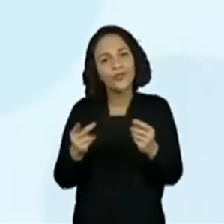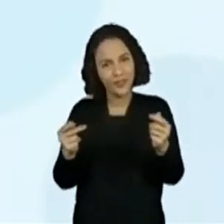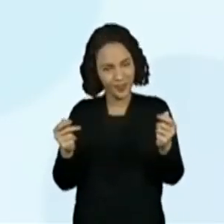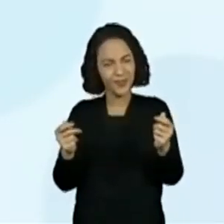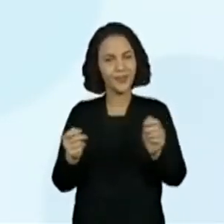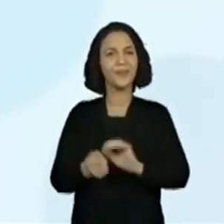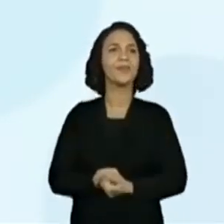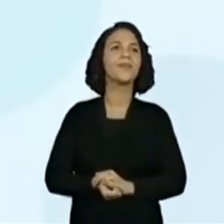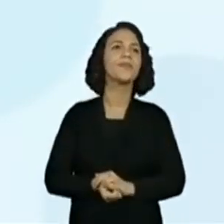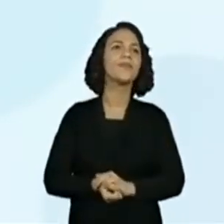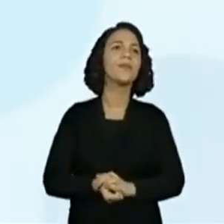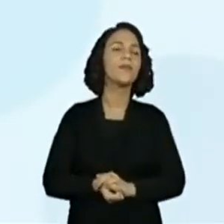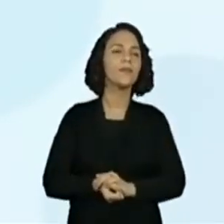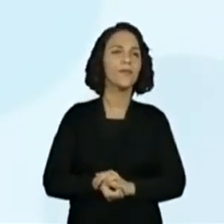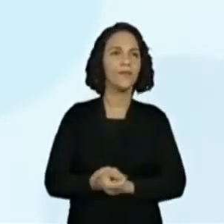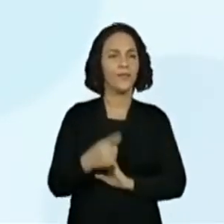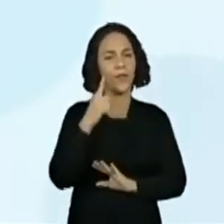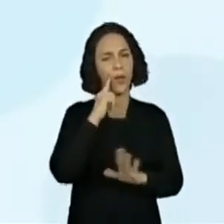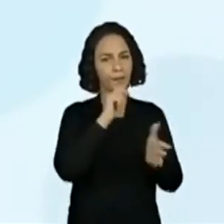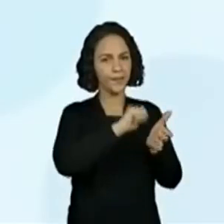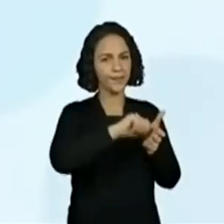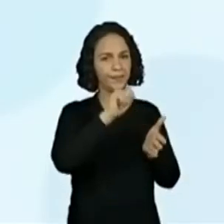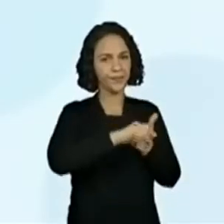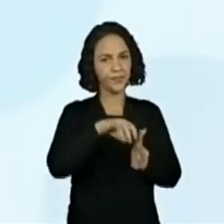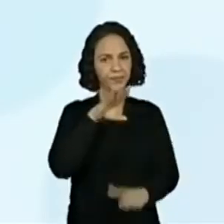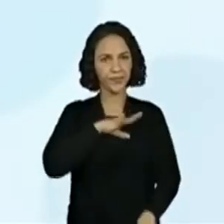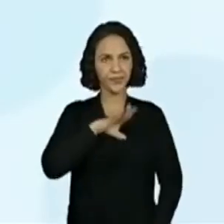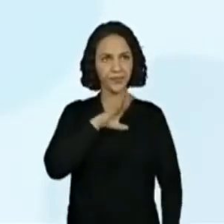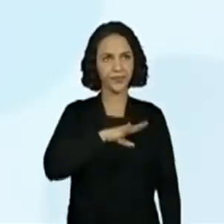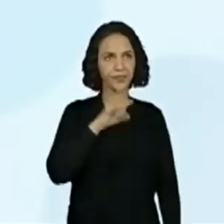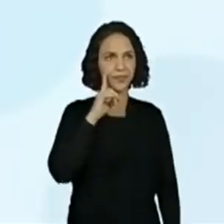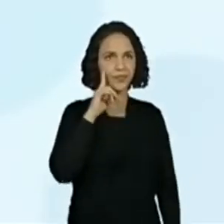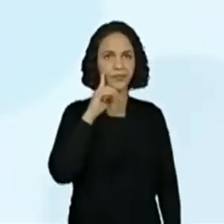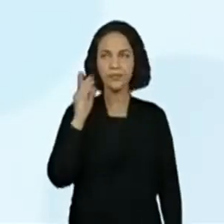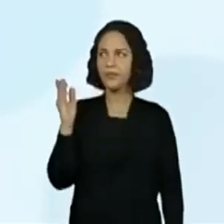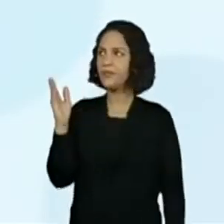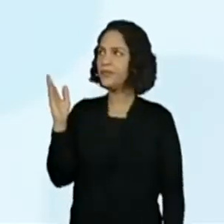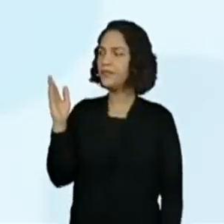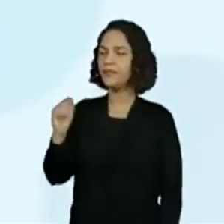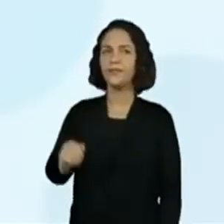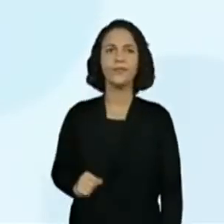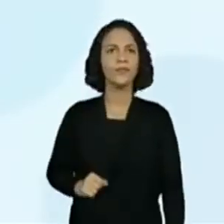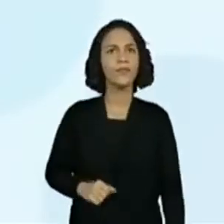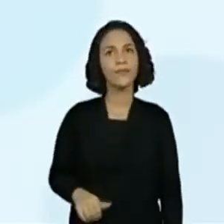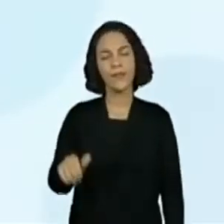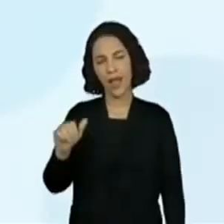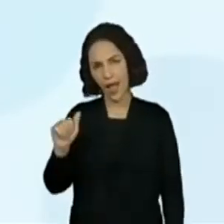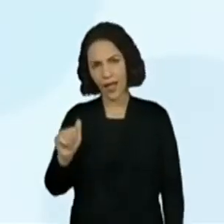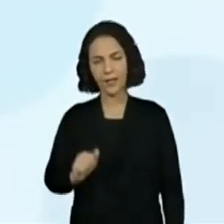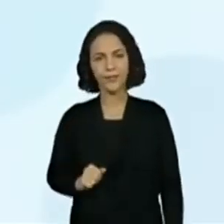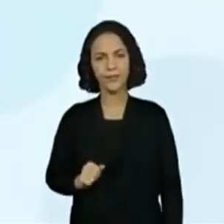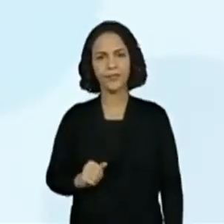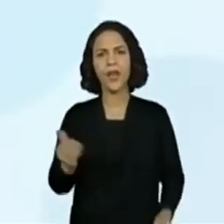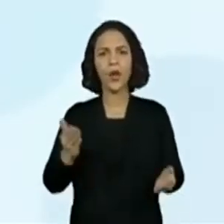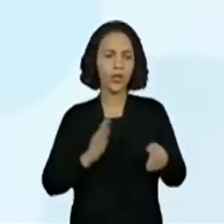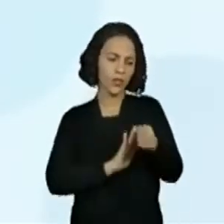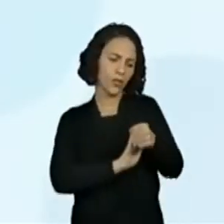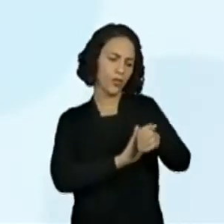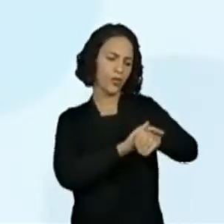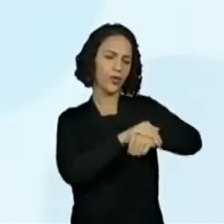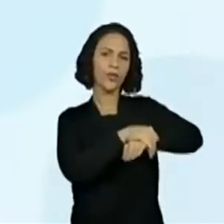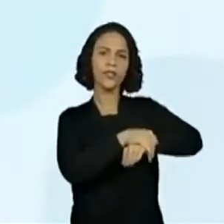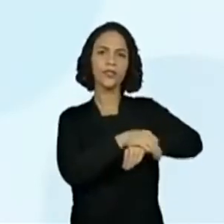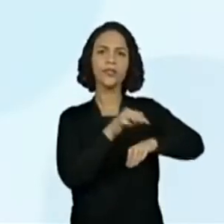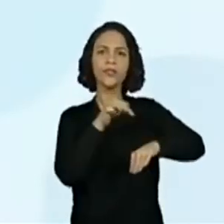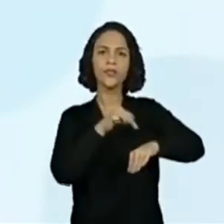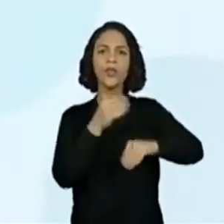Noite. Noite. E agora? Noite. Como é que eu escrevo noite? Vocês já viram algumas